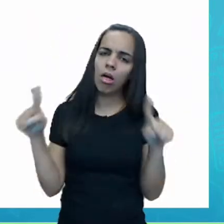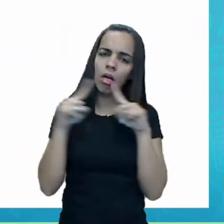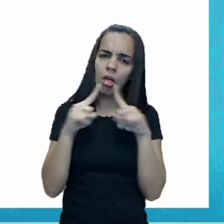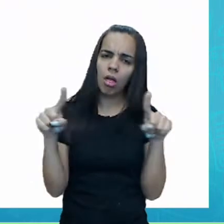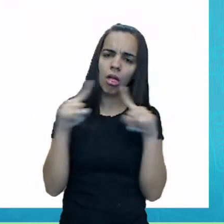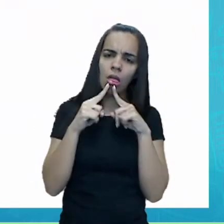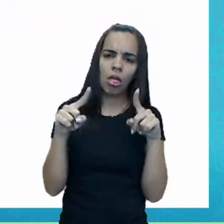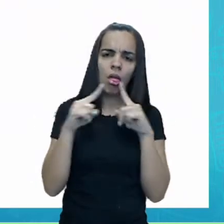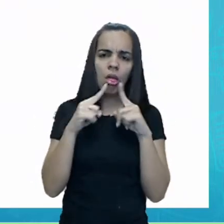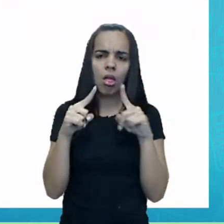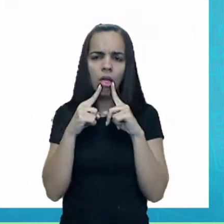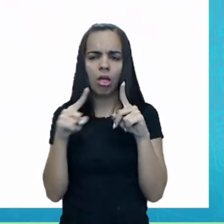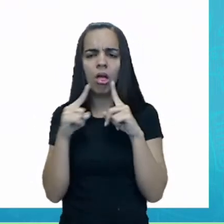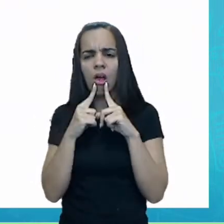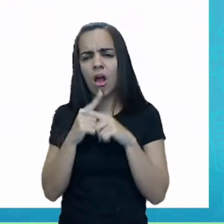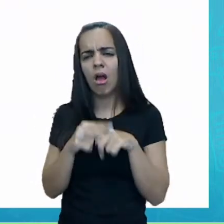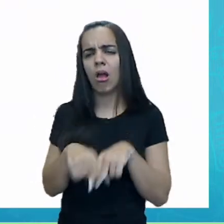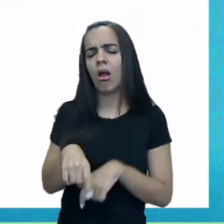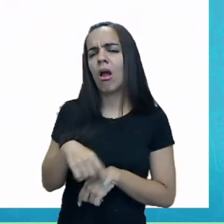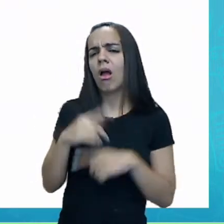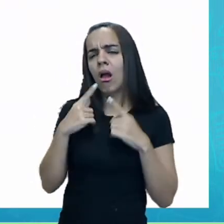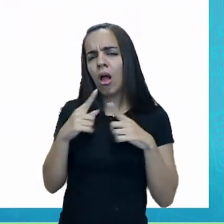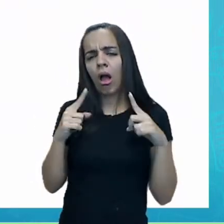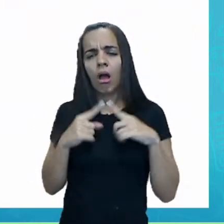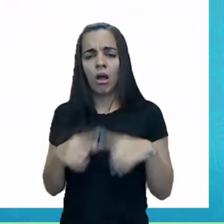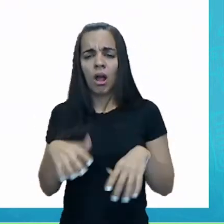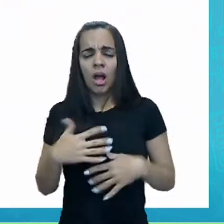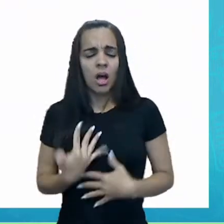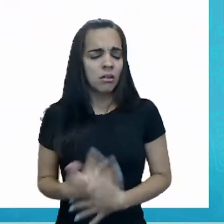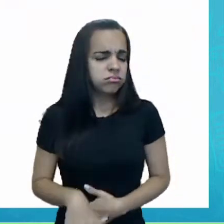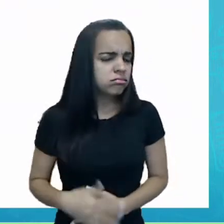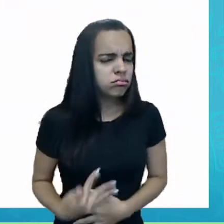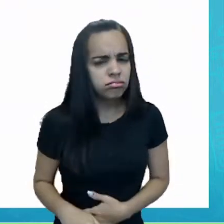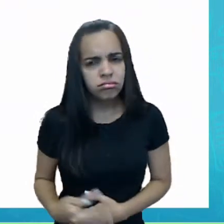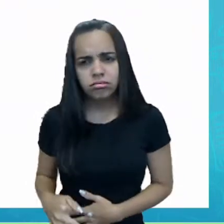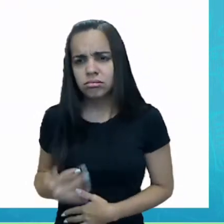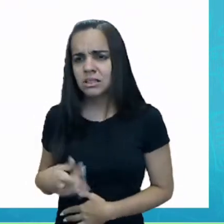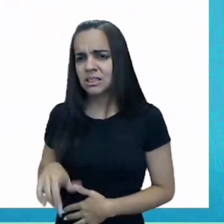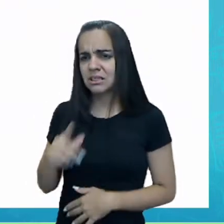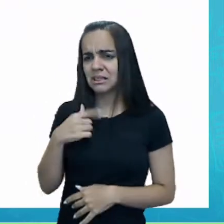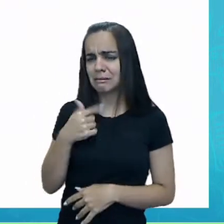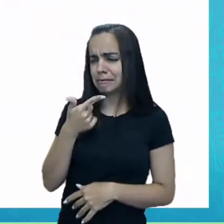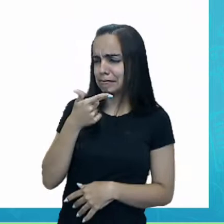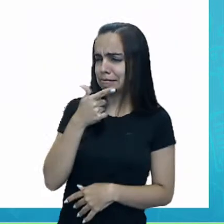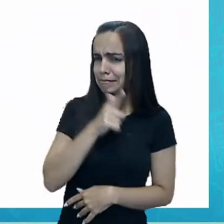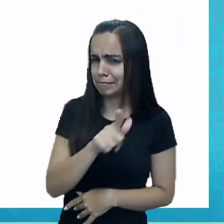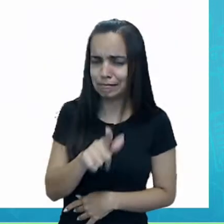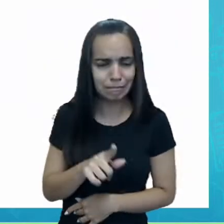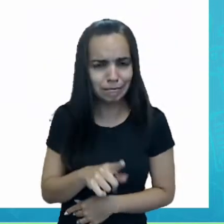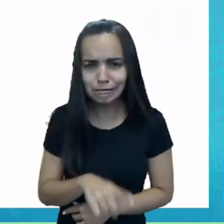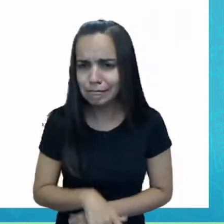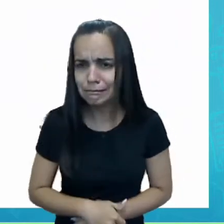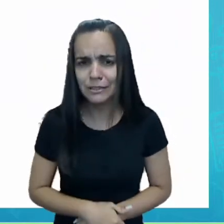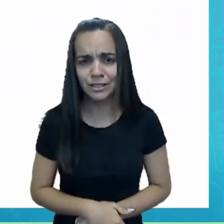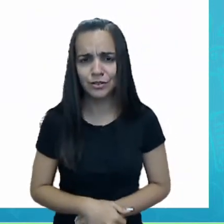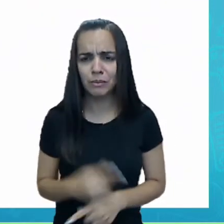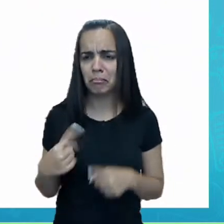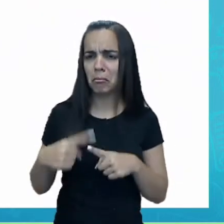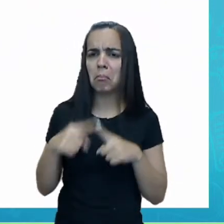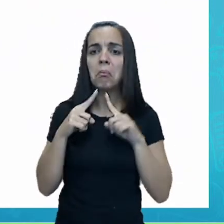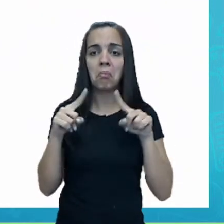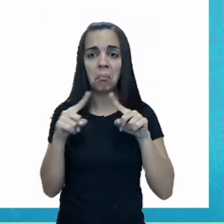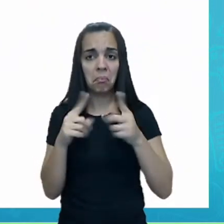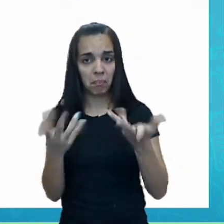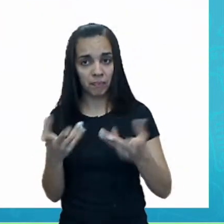Ai, ui, ui, ai, será que vou aguentar? Será de que ele estava reclamando, gente?